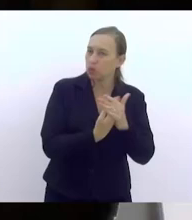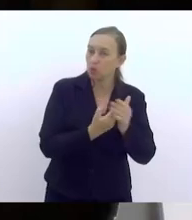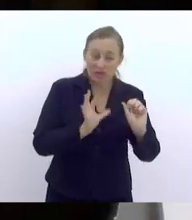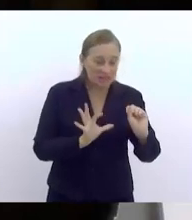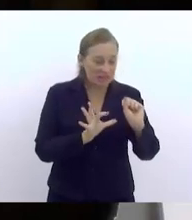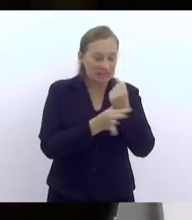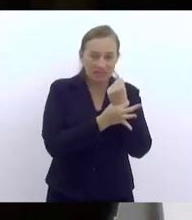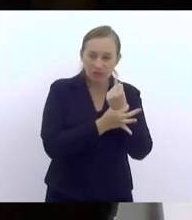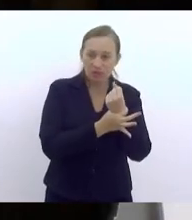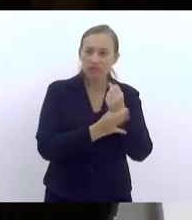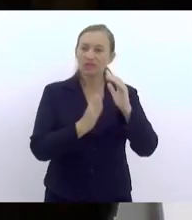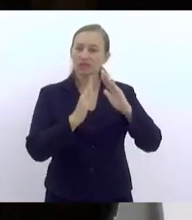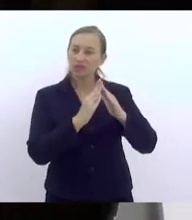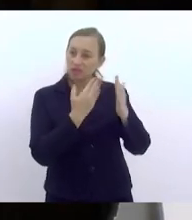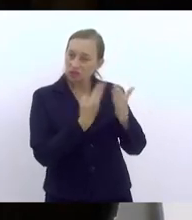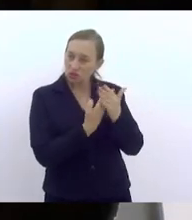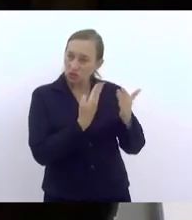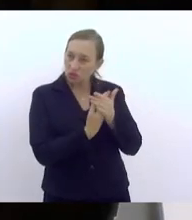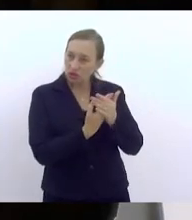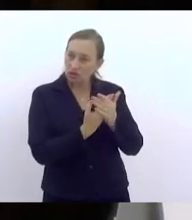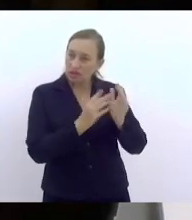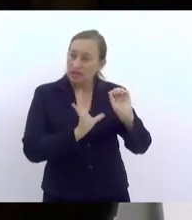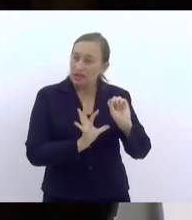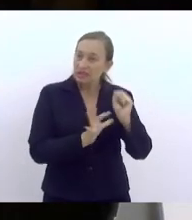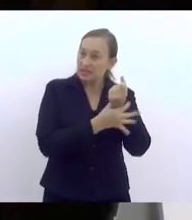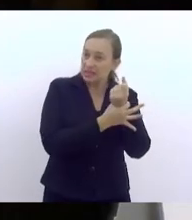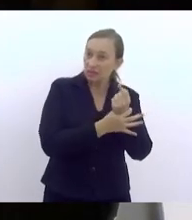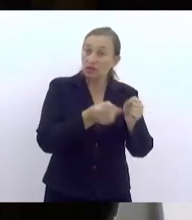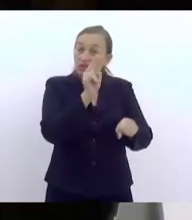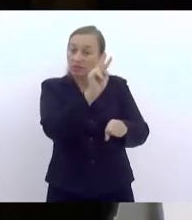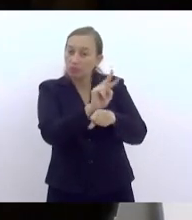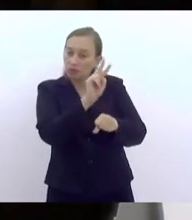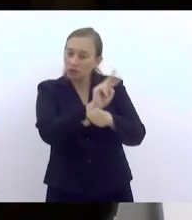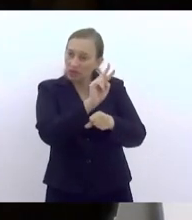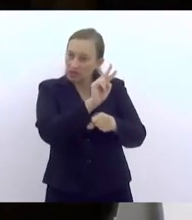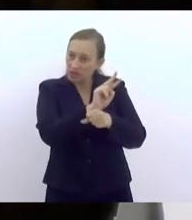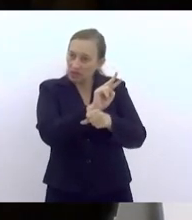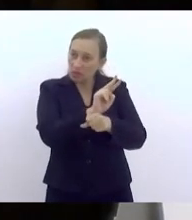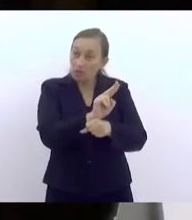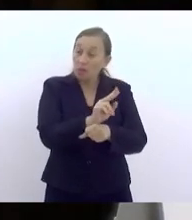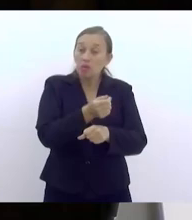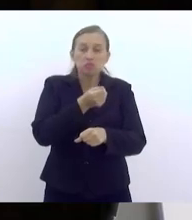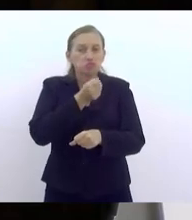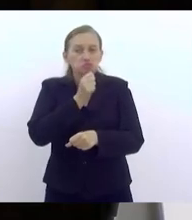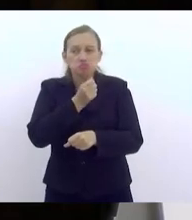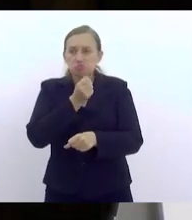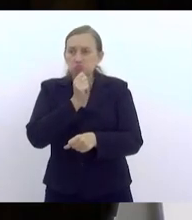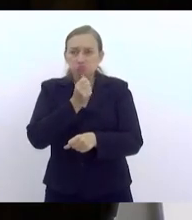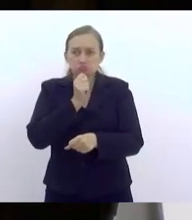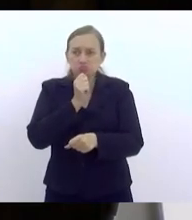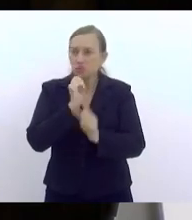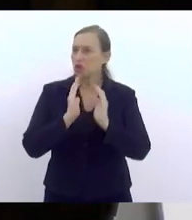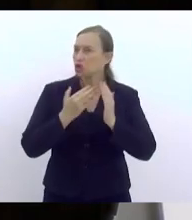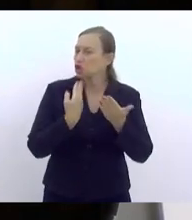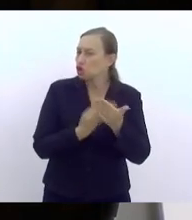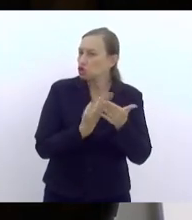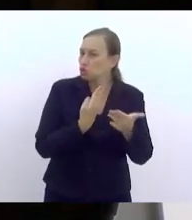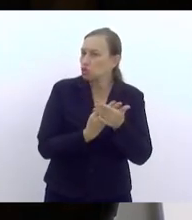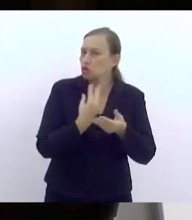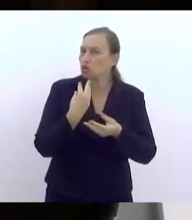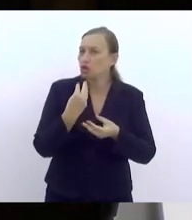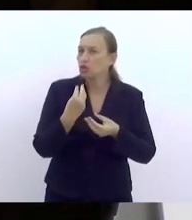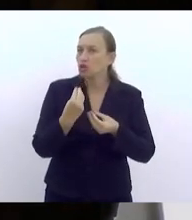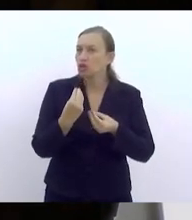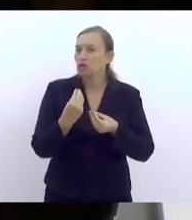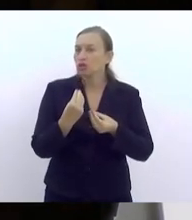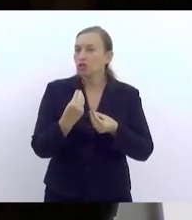escolar, sobre segurança de proteção, mas, em nenhum momento, a gente estuda o modo de